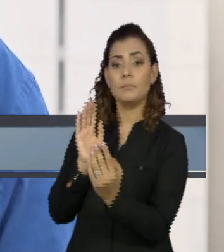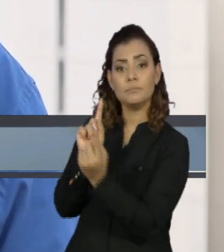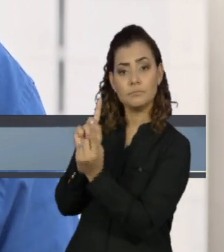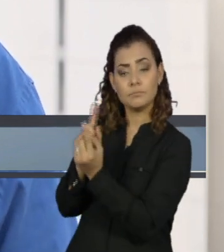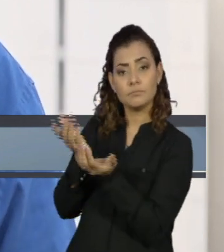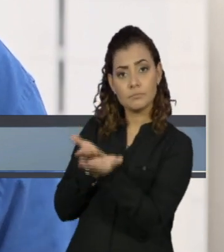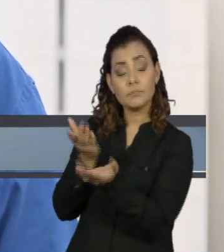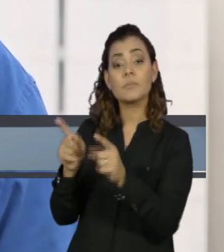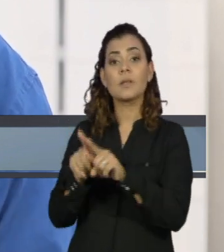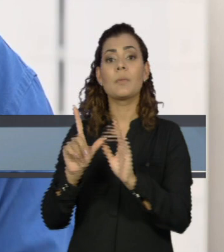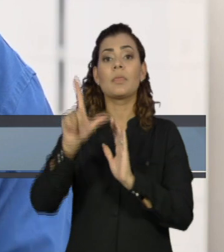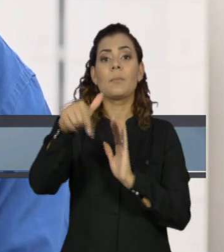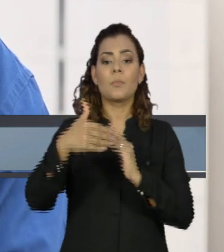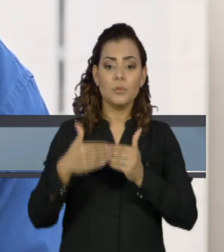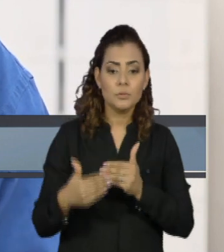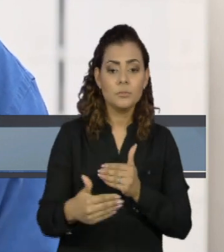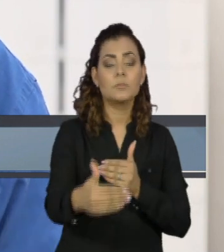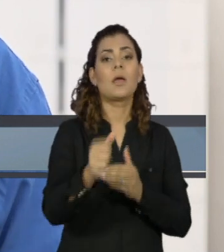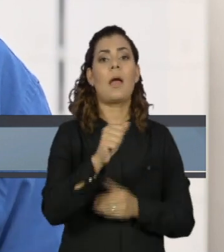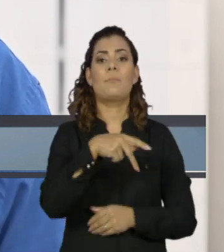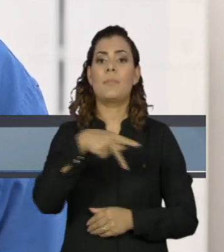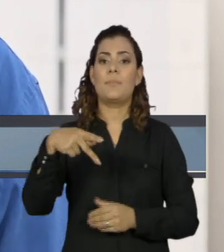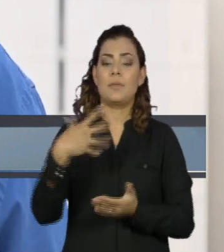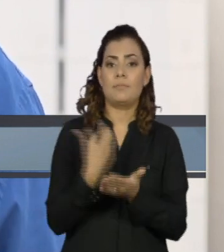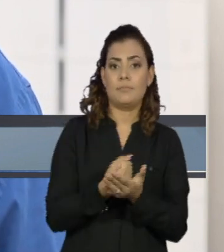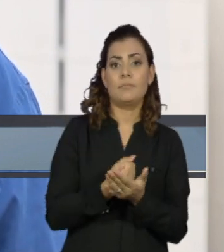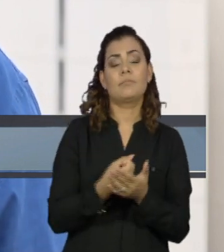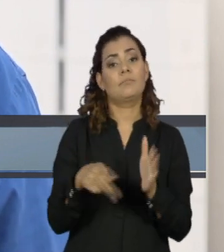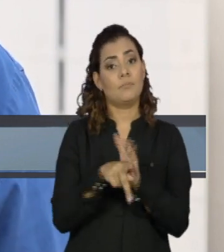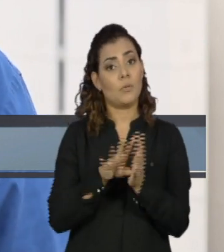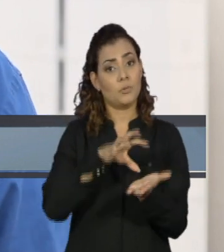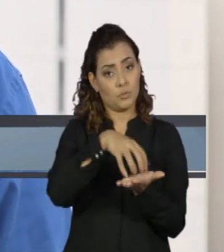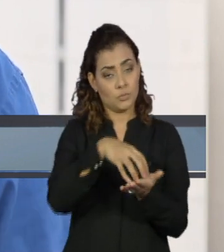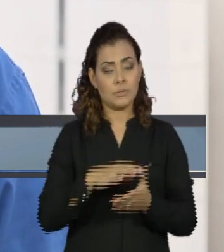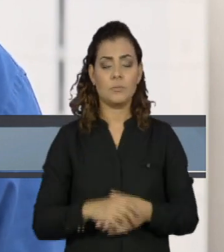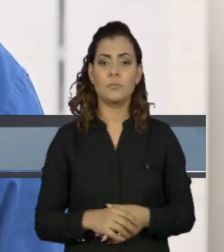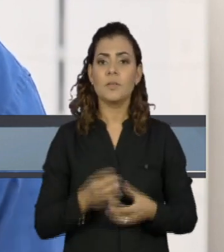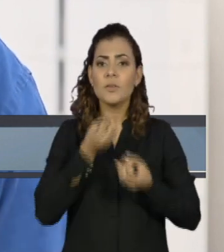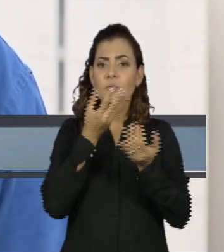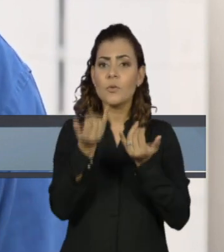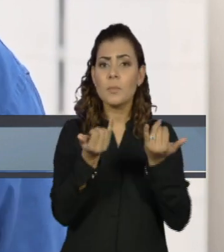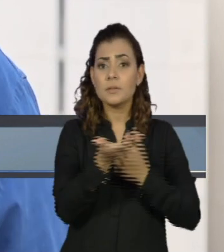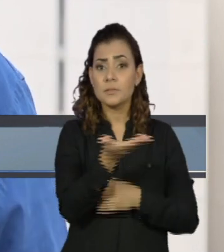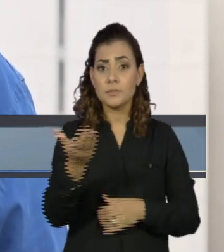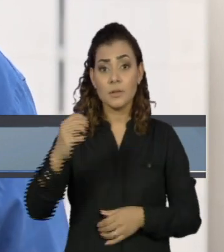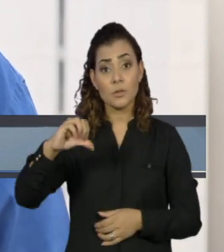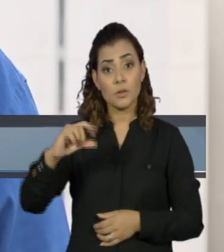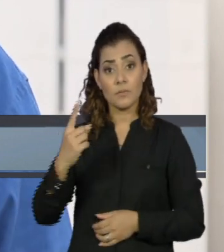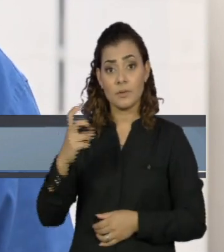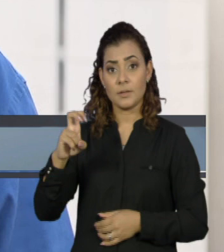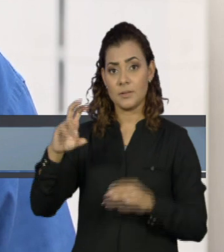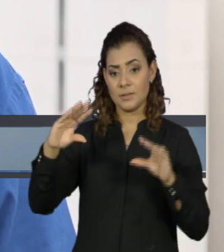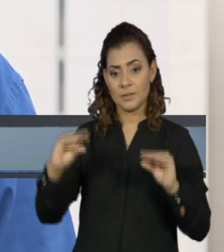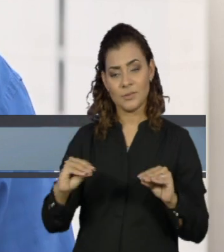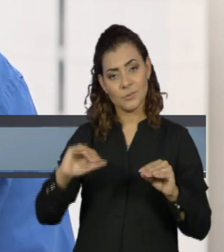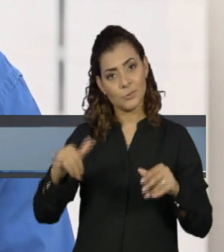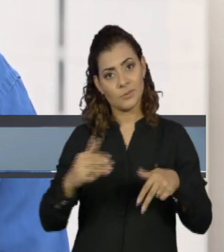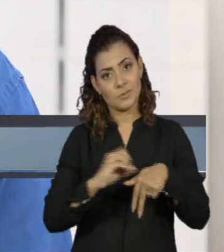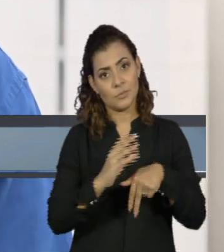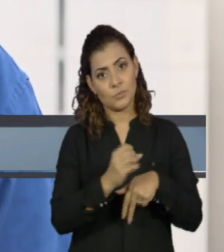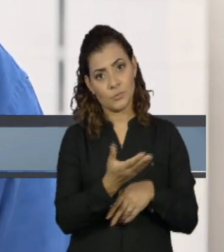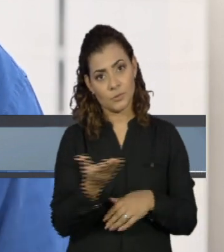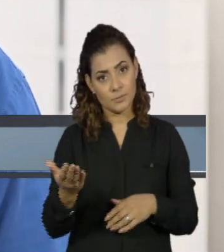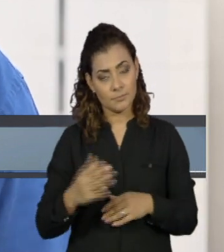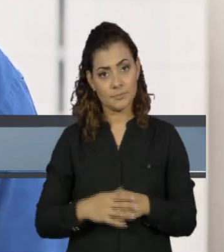e, posteriormente, no aplicativo da instituição. Mais informações você vê às 9h15 da noite no Jornal da